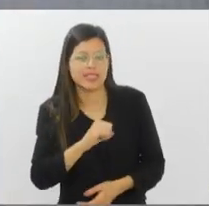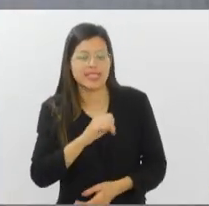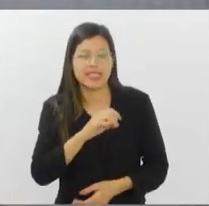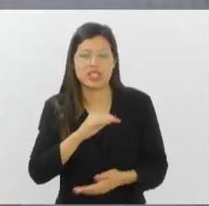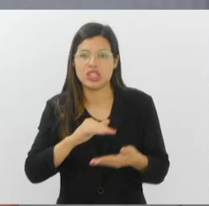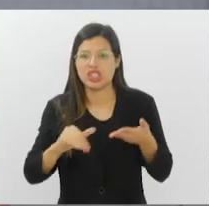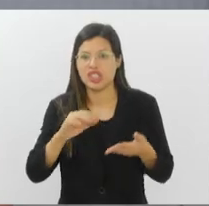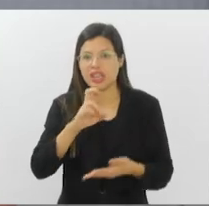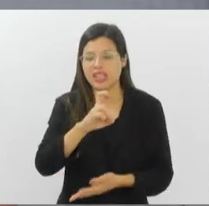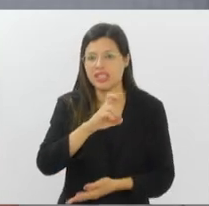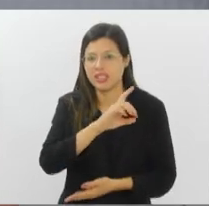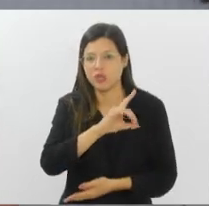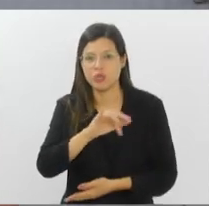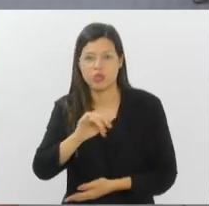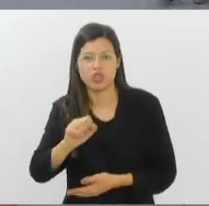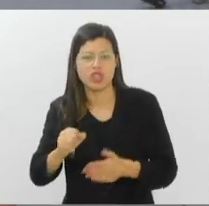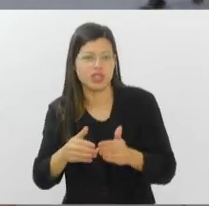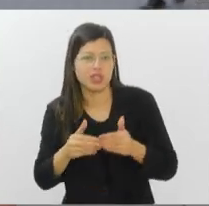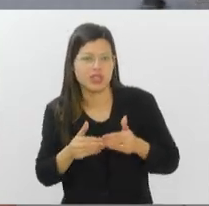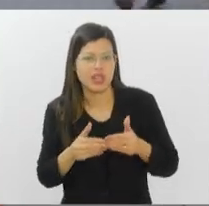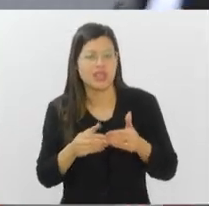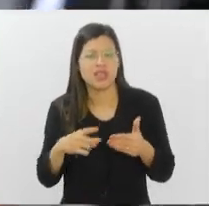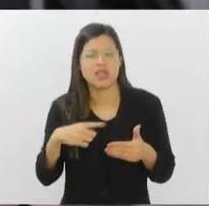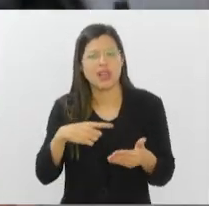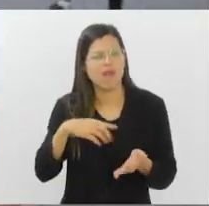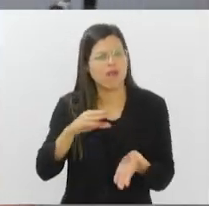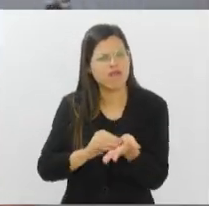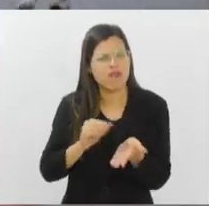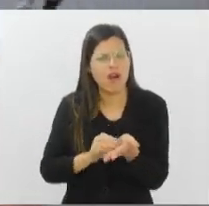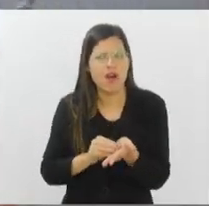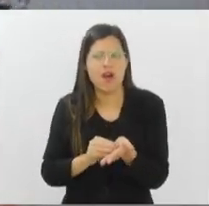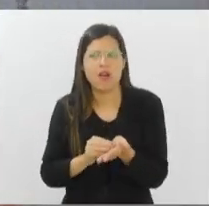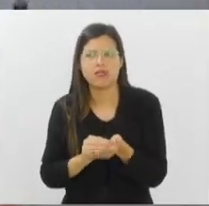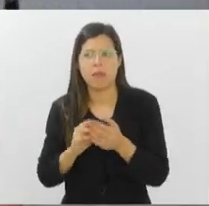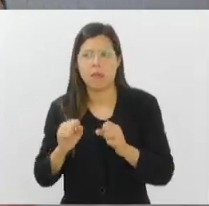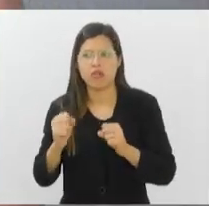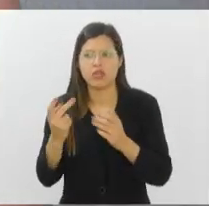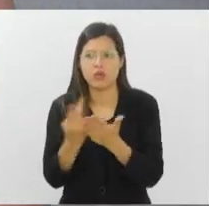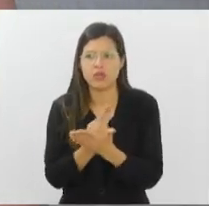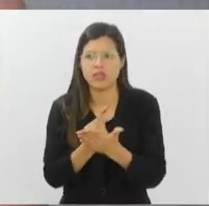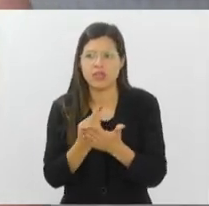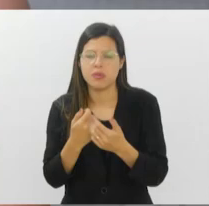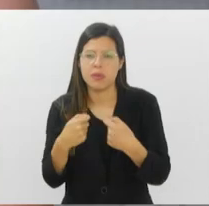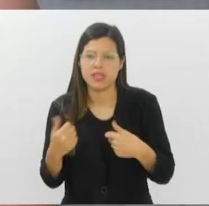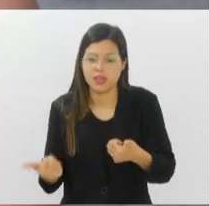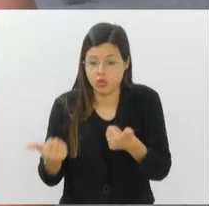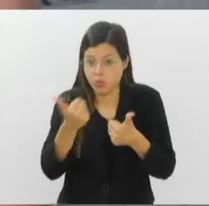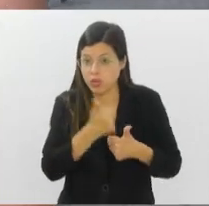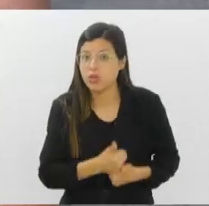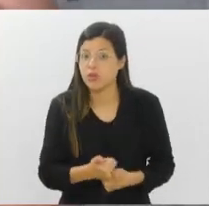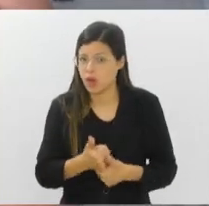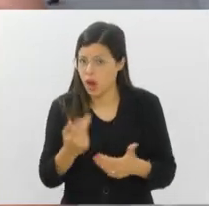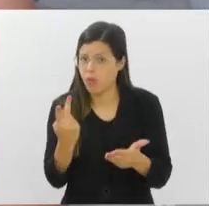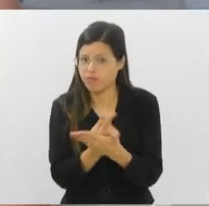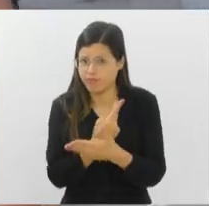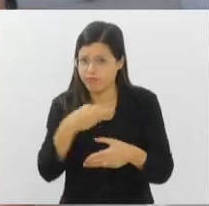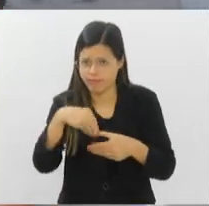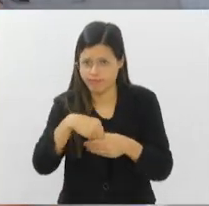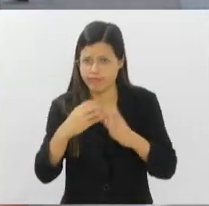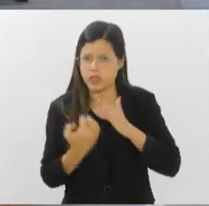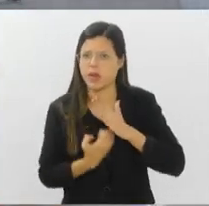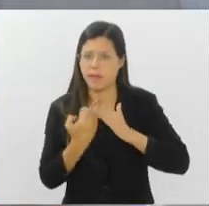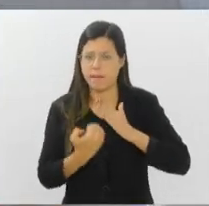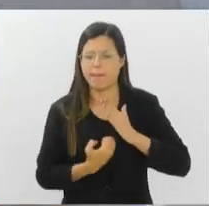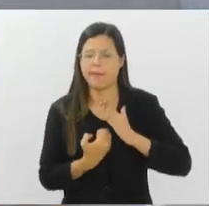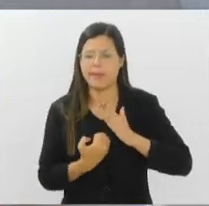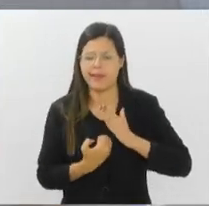ausência, com baixa. E pode acontecer, então, da gente ter que substituir. Isso é real e acontece dentro das empresas, na maioria